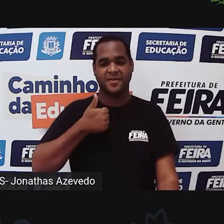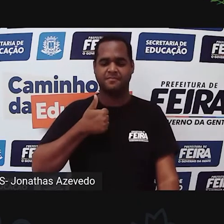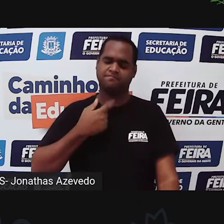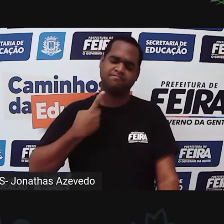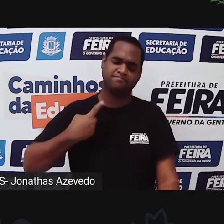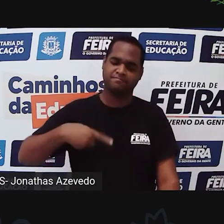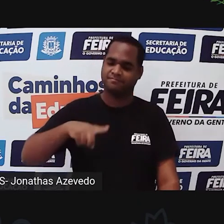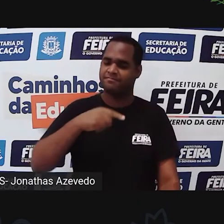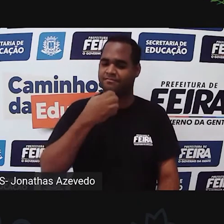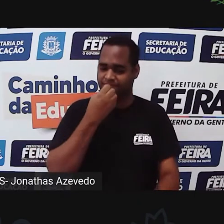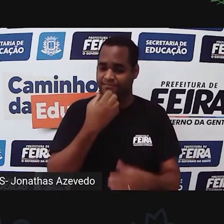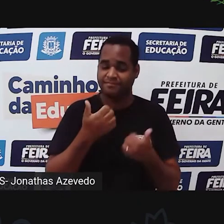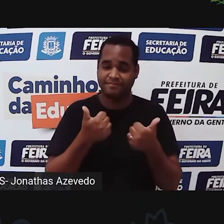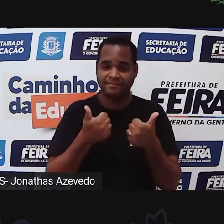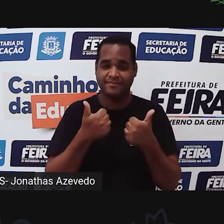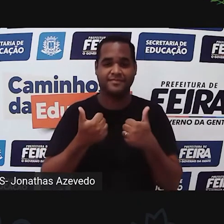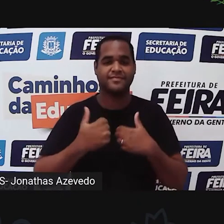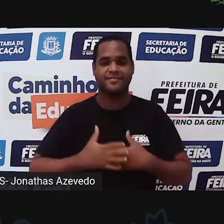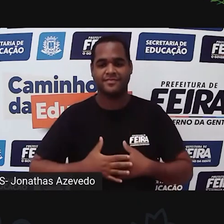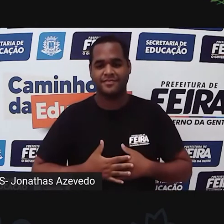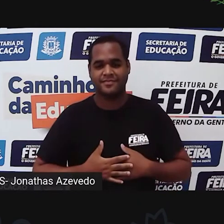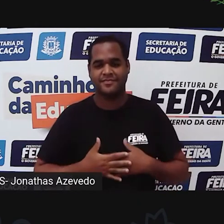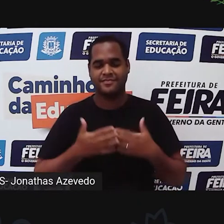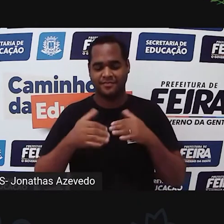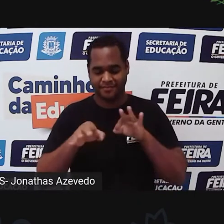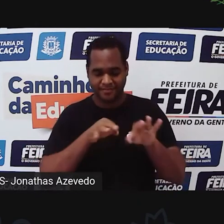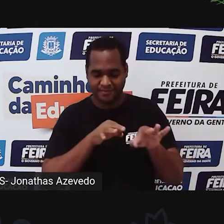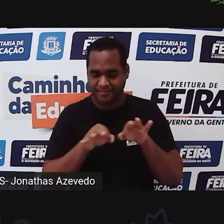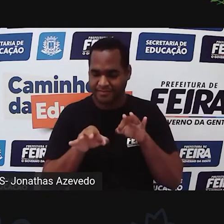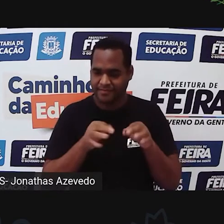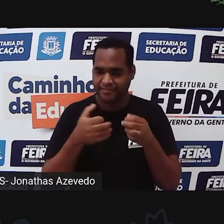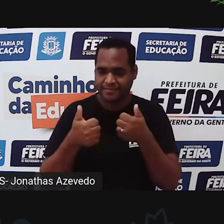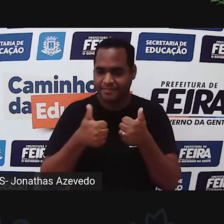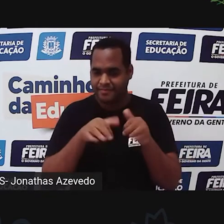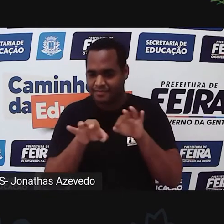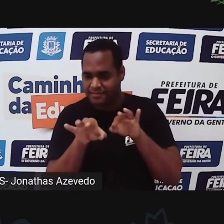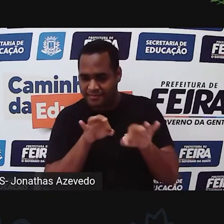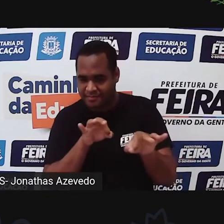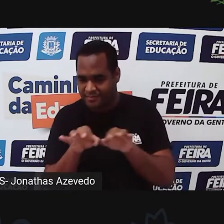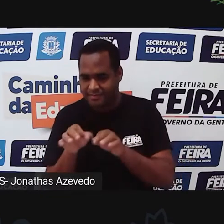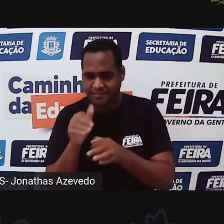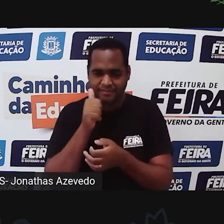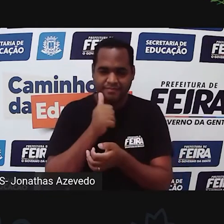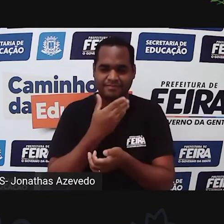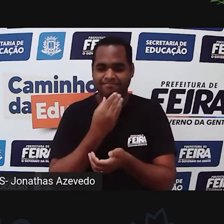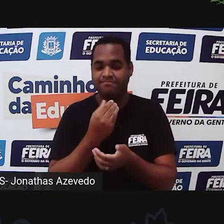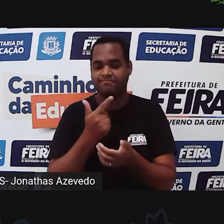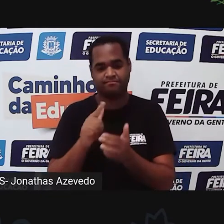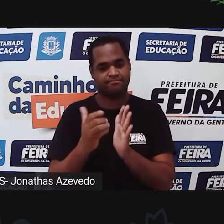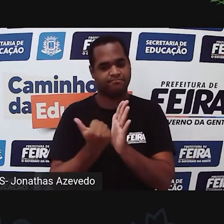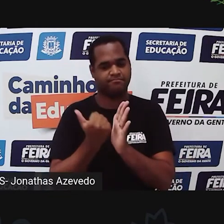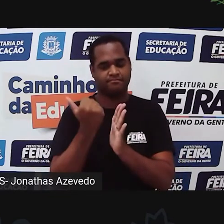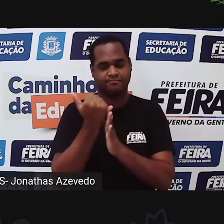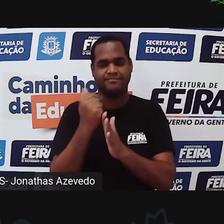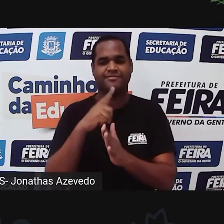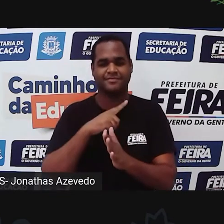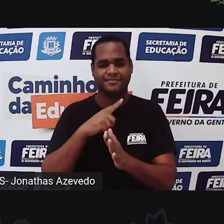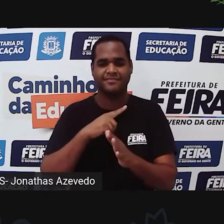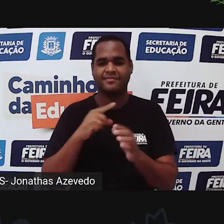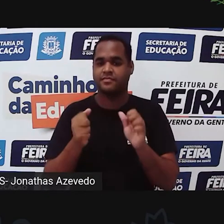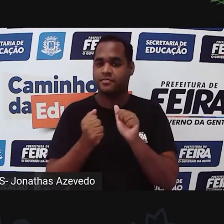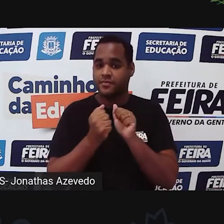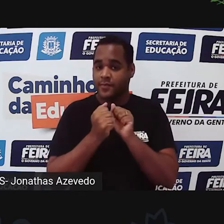conosco aqui? Bom, preparados, preparadas, mais uma aula, isso mesmo,